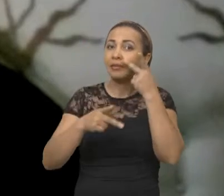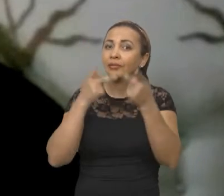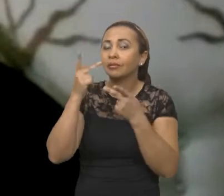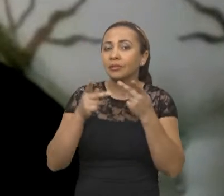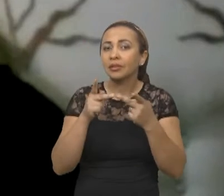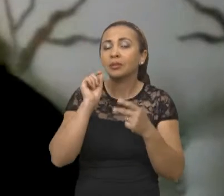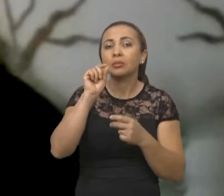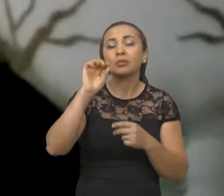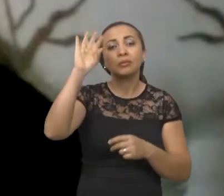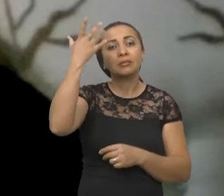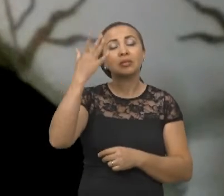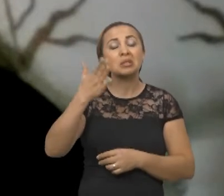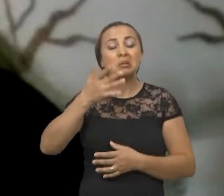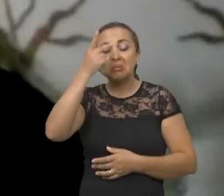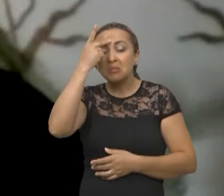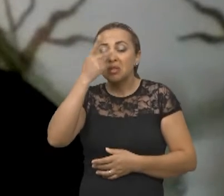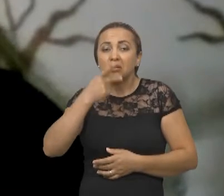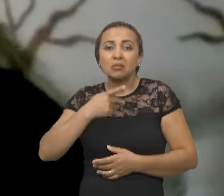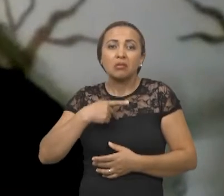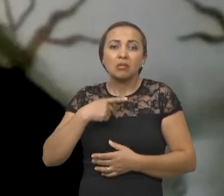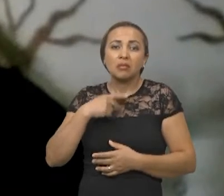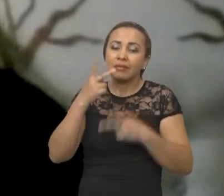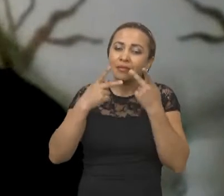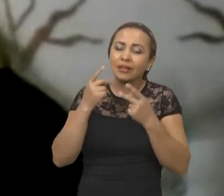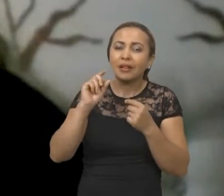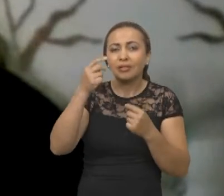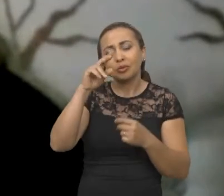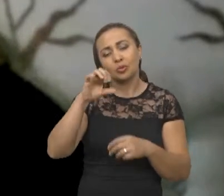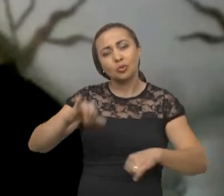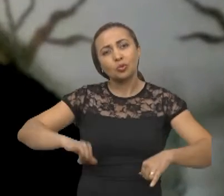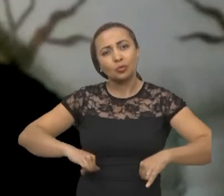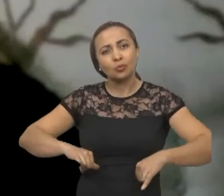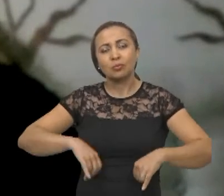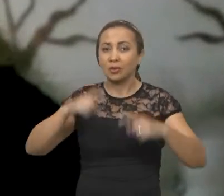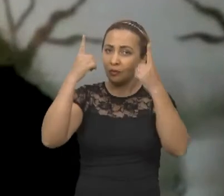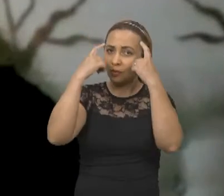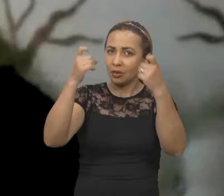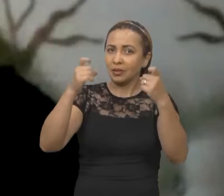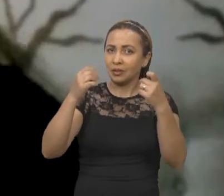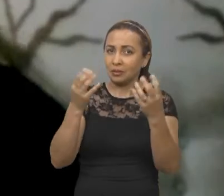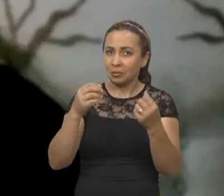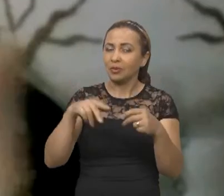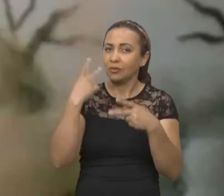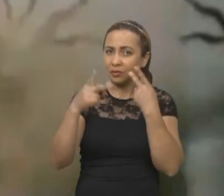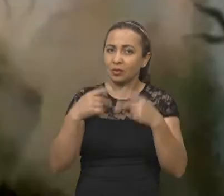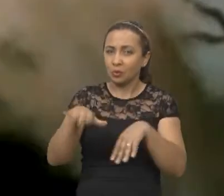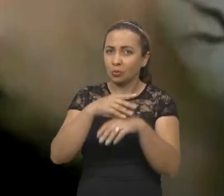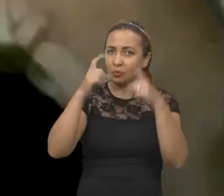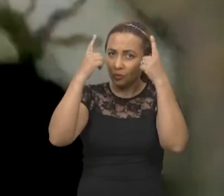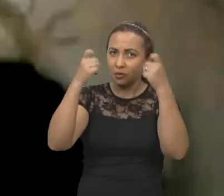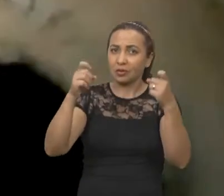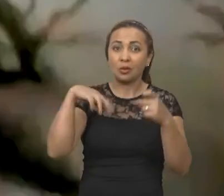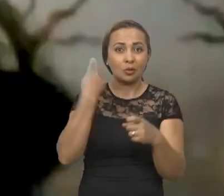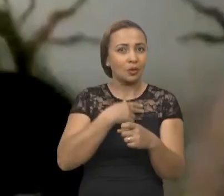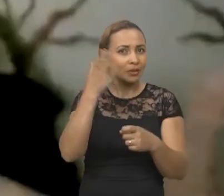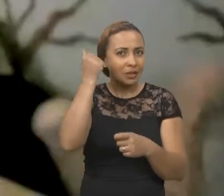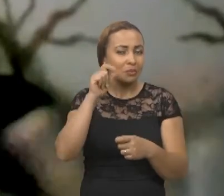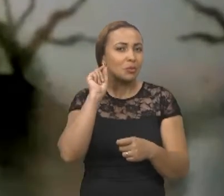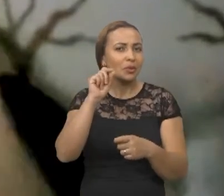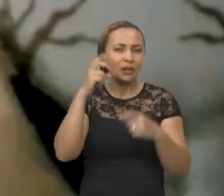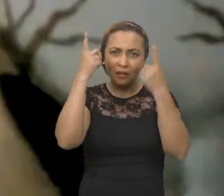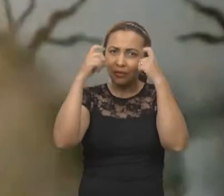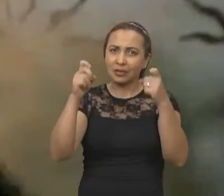para contar o que aconteceu com elas, relatar essas violências, né? Muitas vezes a fala de violência aqui porque nós sabemos que são